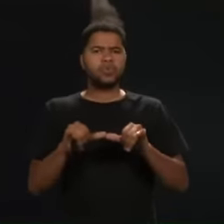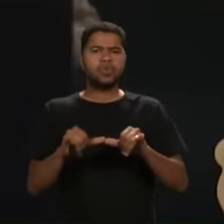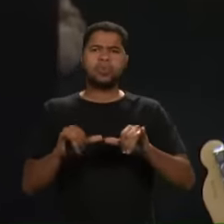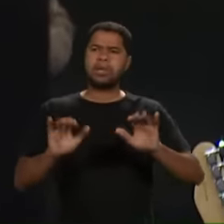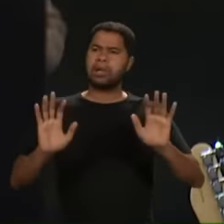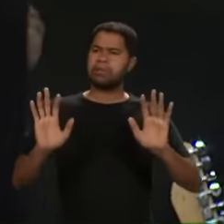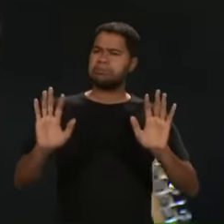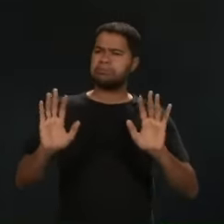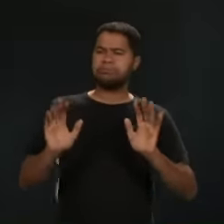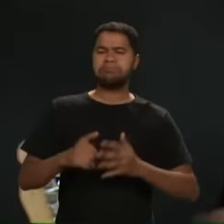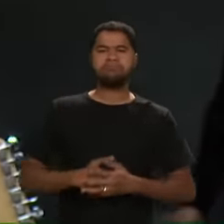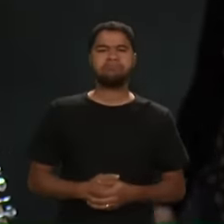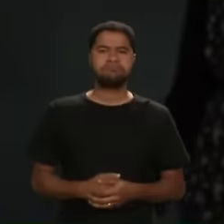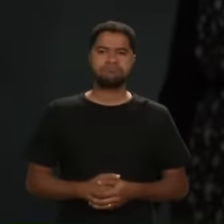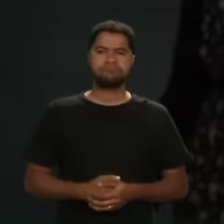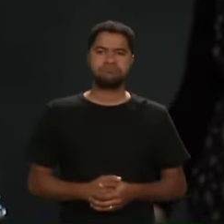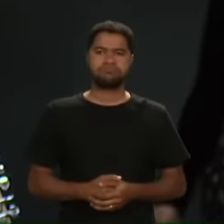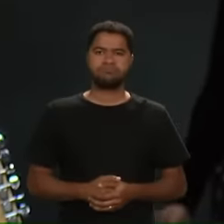Época